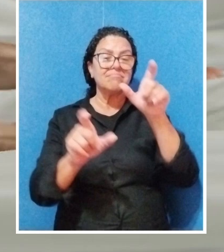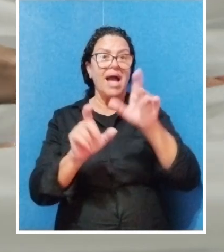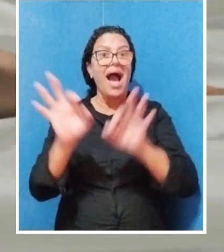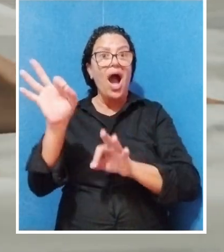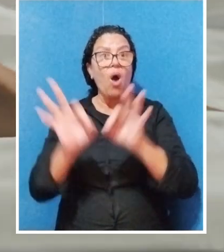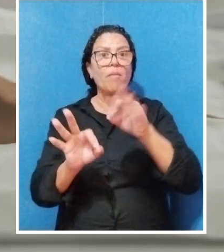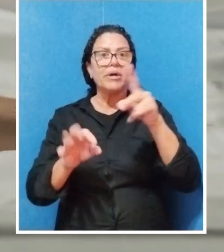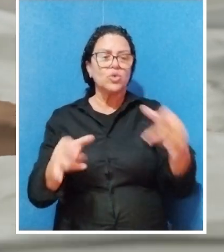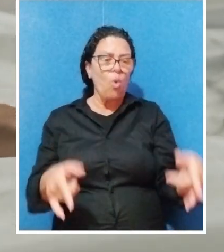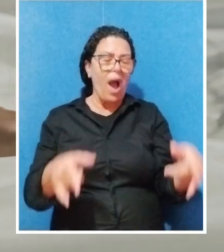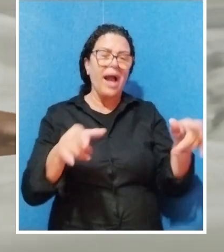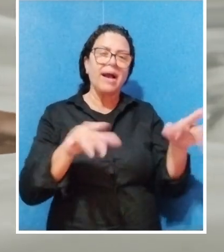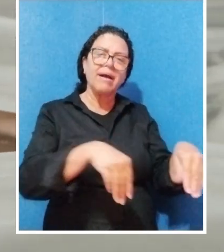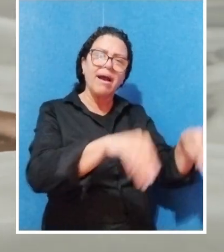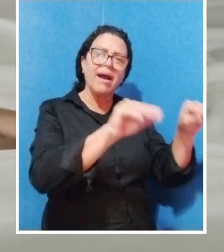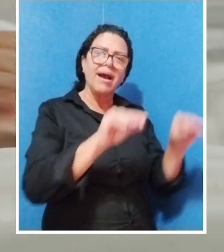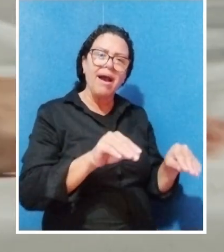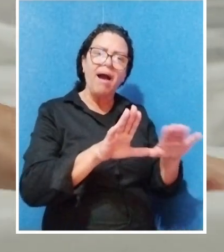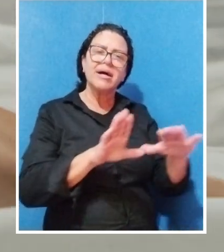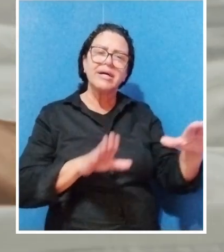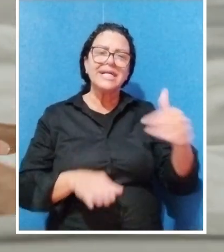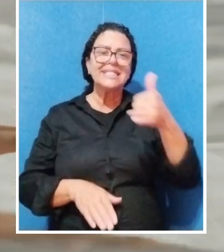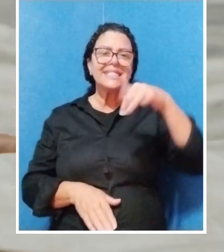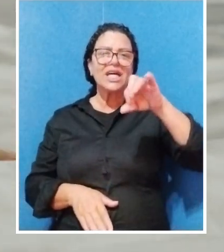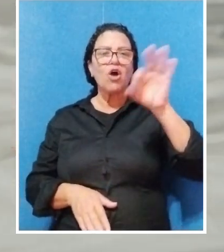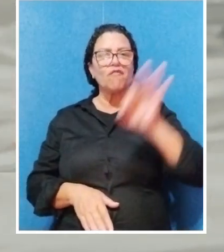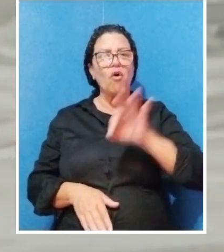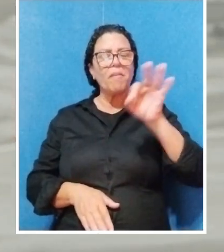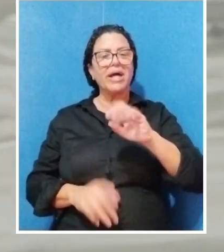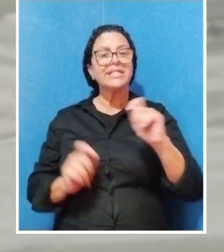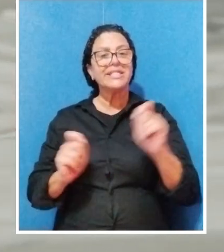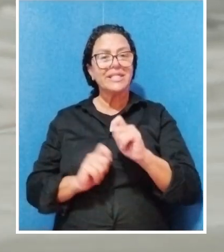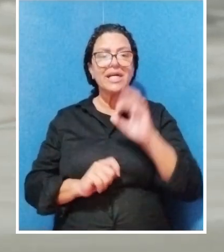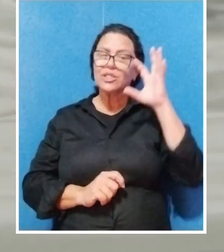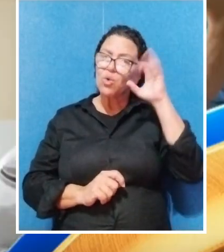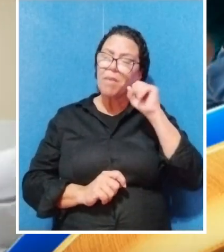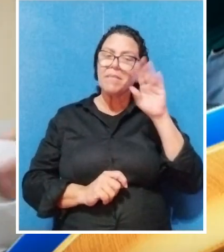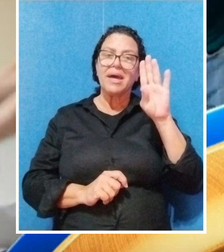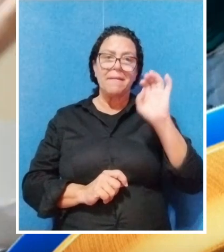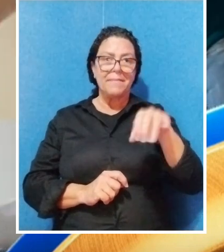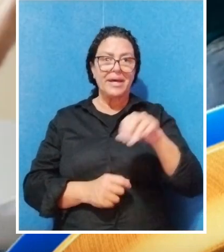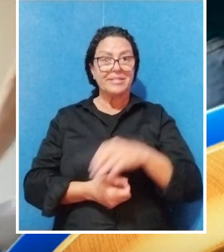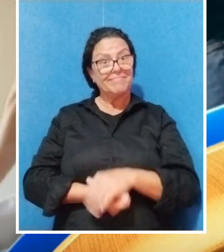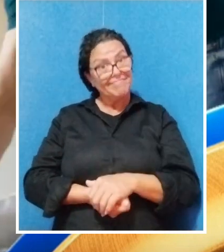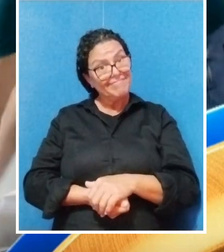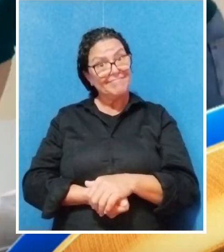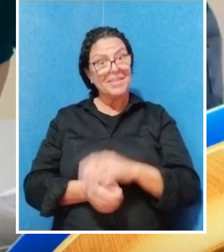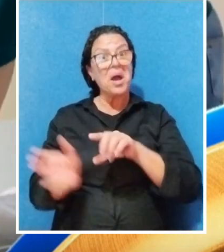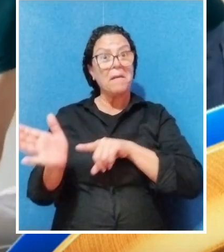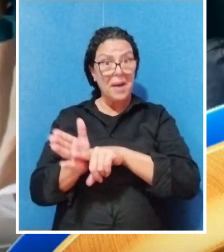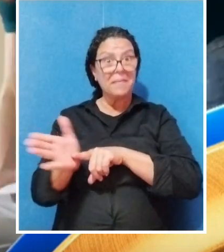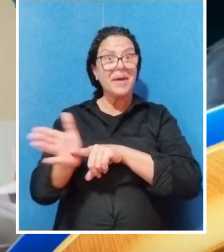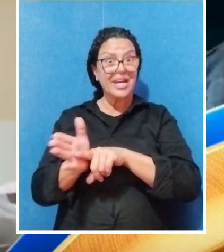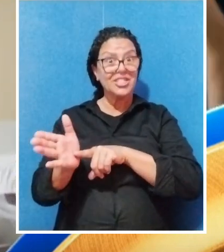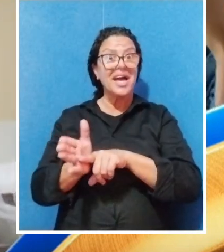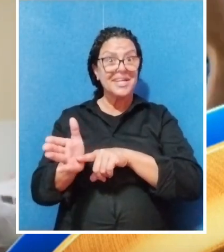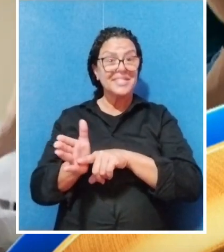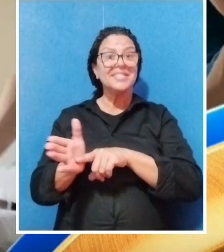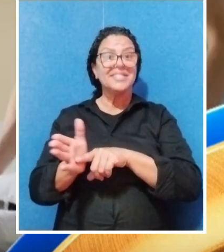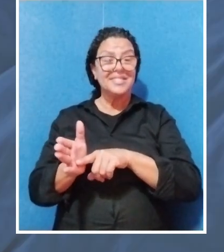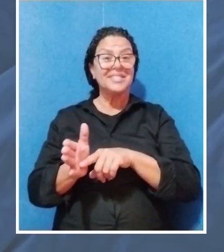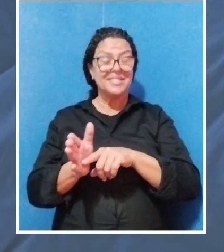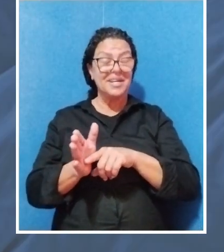Indivíduos que arrumam suas camas regularmente têm 19% de chances de dormir bem. Uma pesquisa